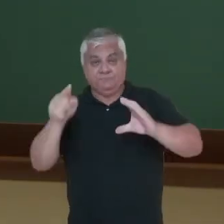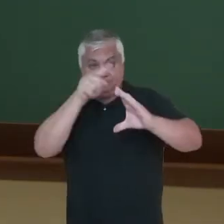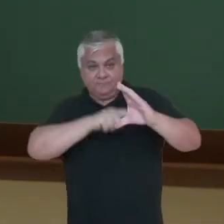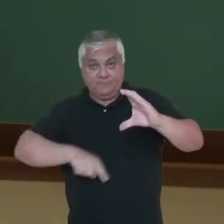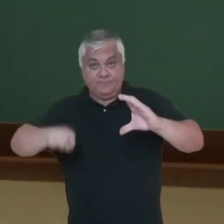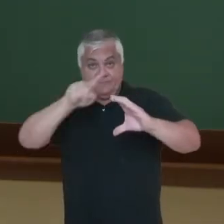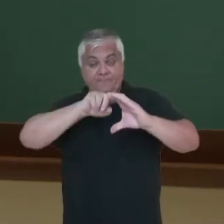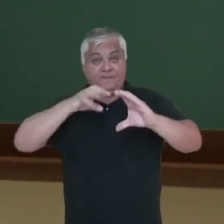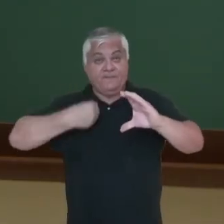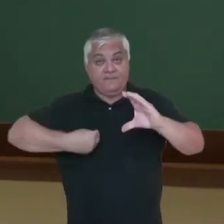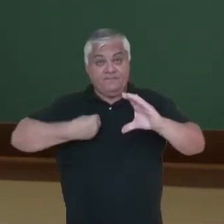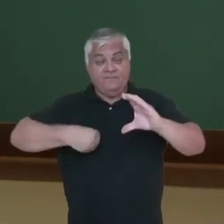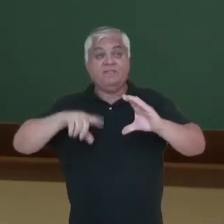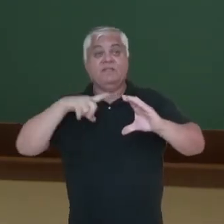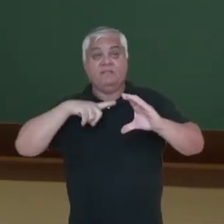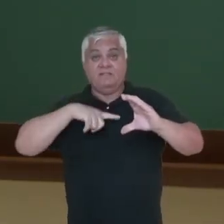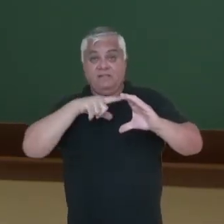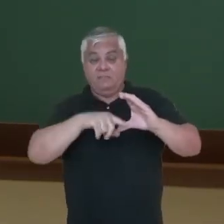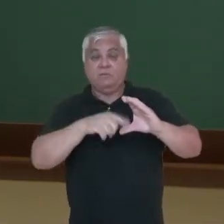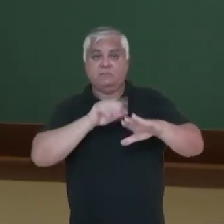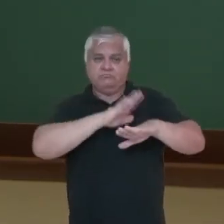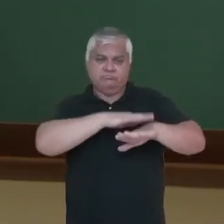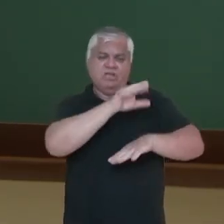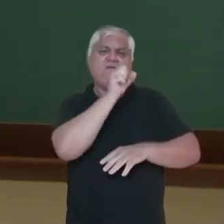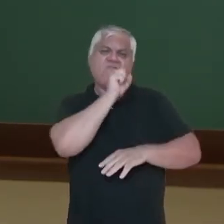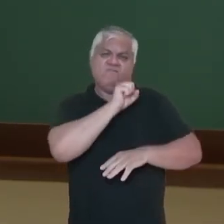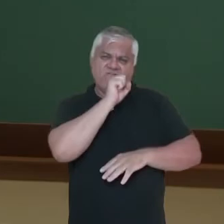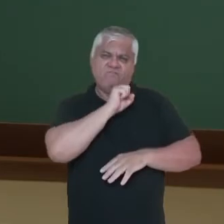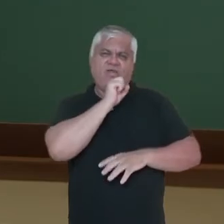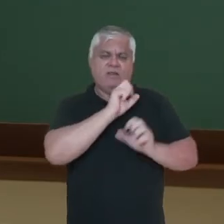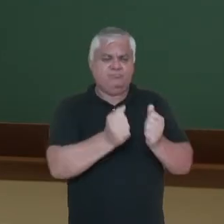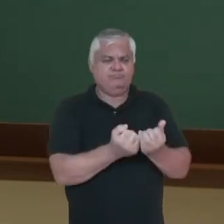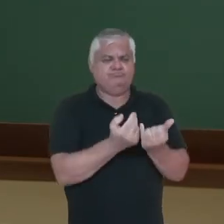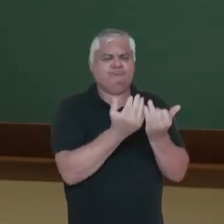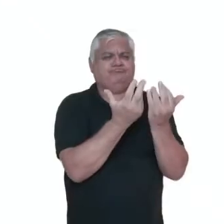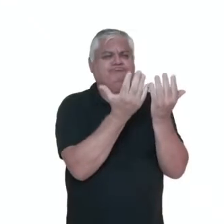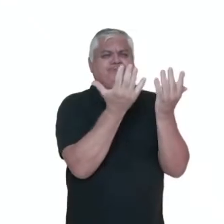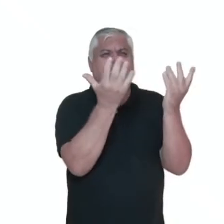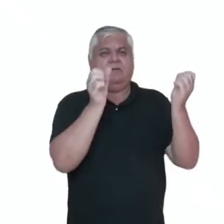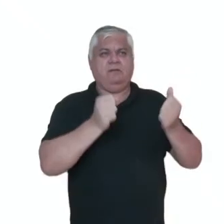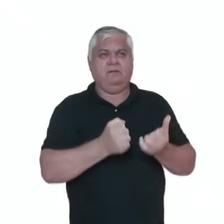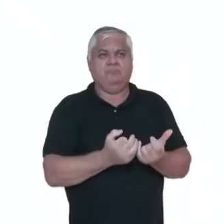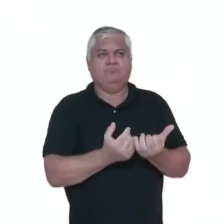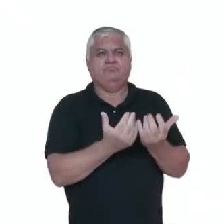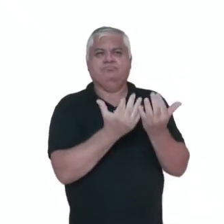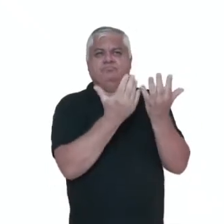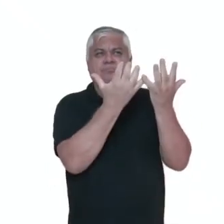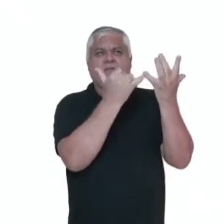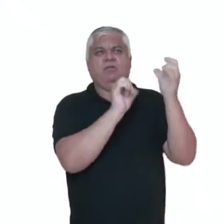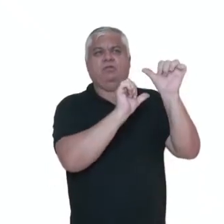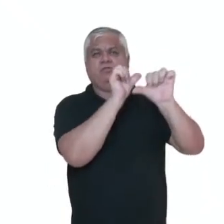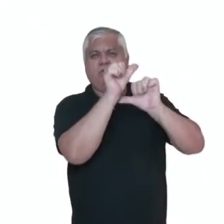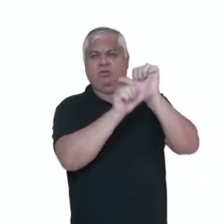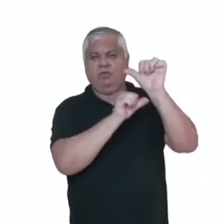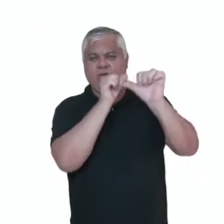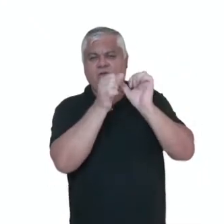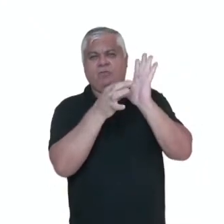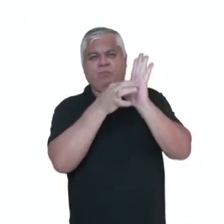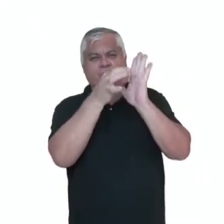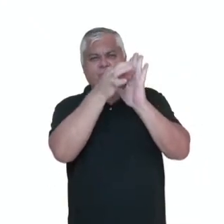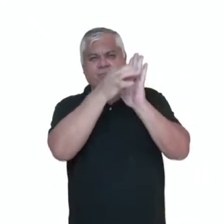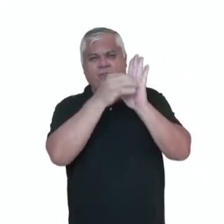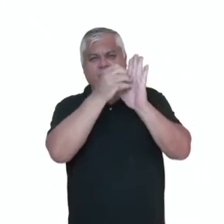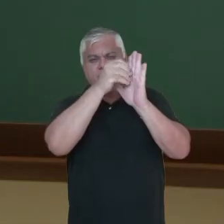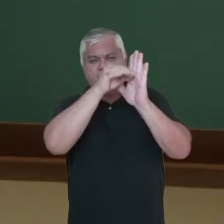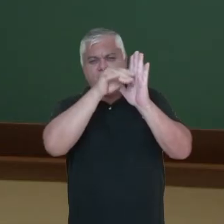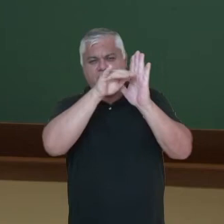especificamente, a gente tem a planta adulta, que produz os esporanjos. Esses esporanjos sofrem meiose, né, liberam ali os esporos